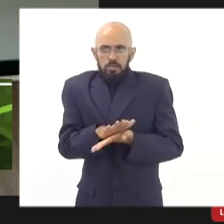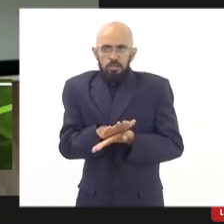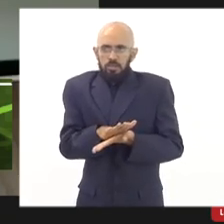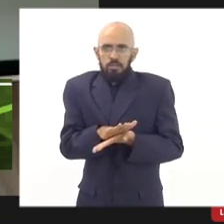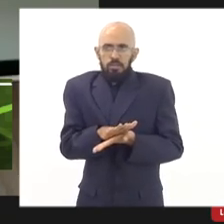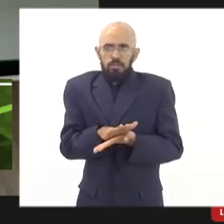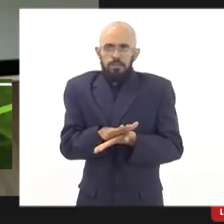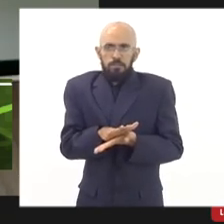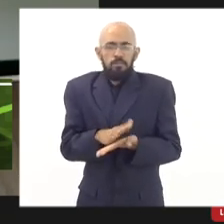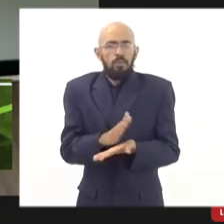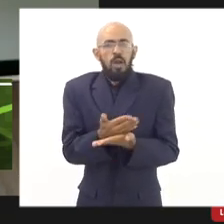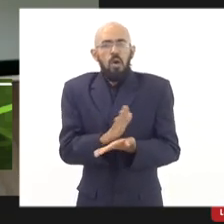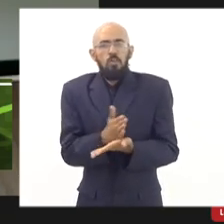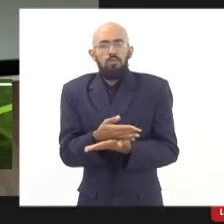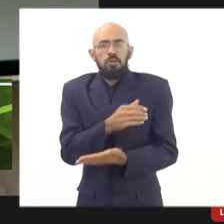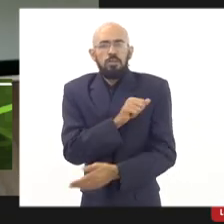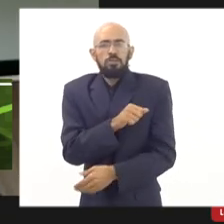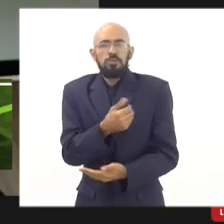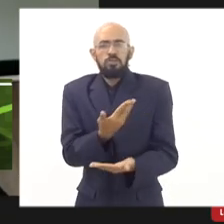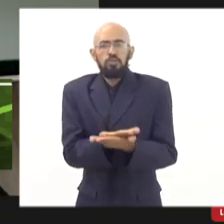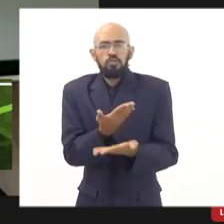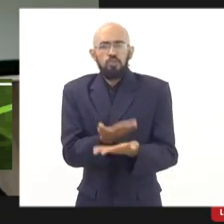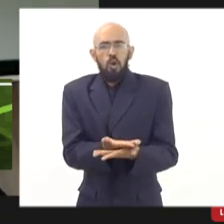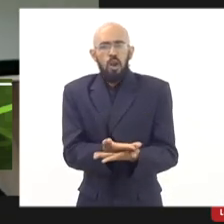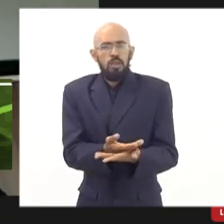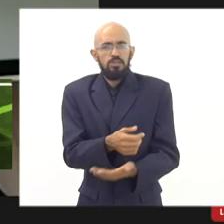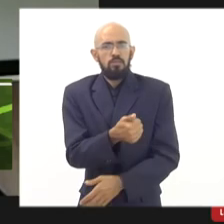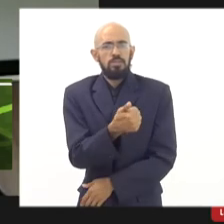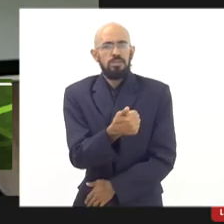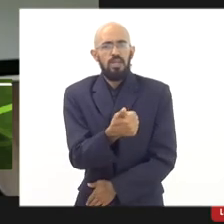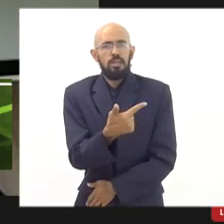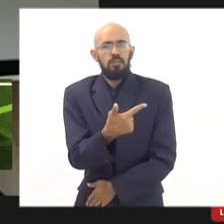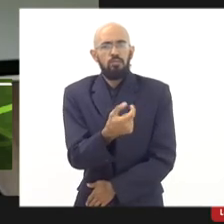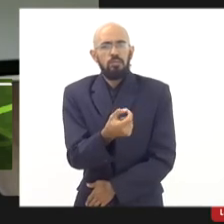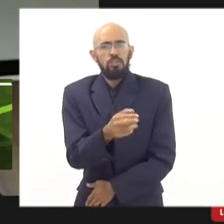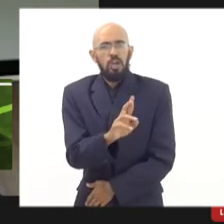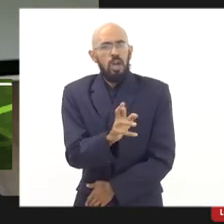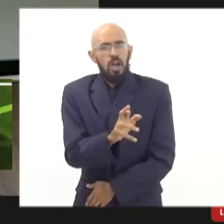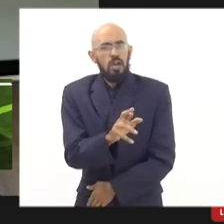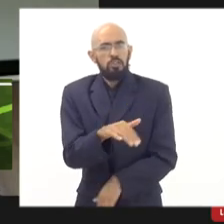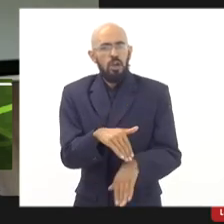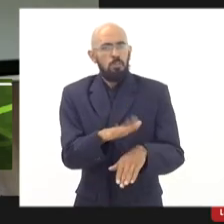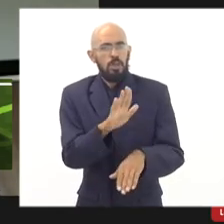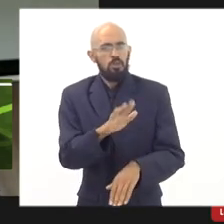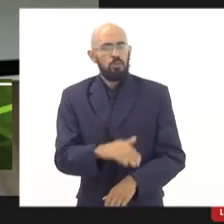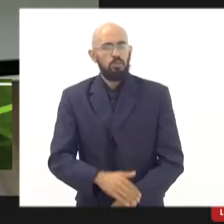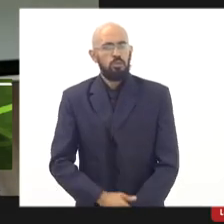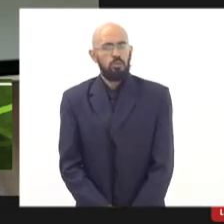Teve escola que recebeu aumento de 120 reais. Então,